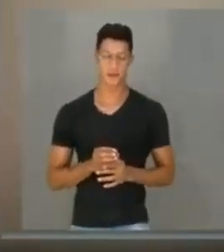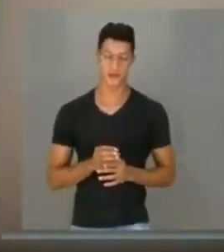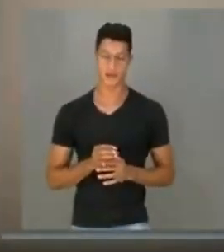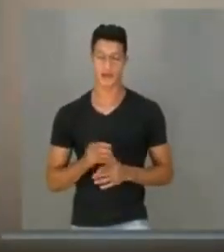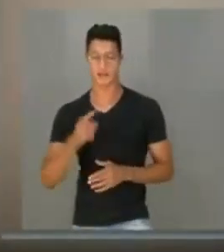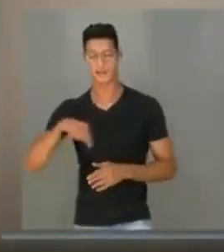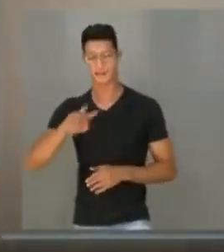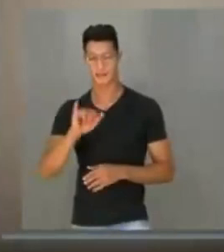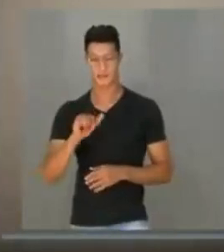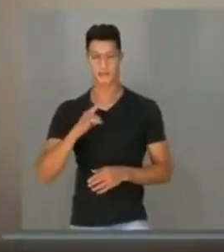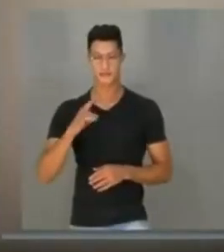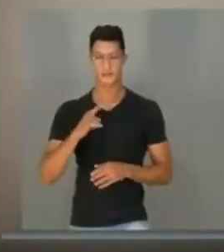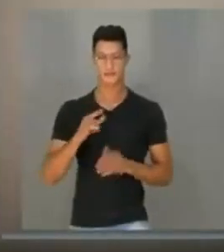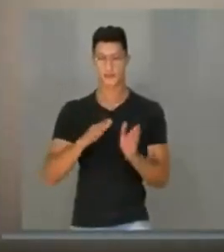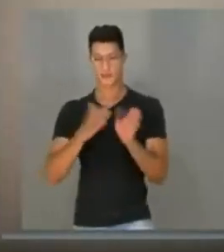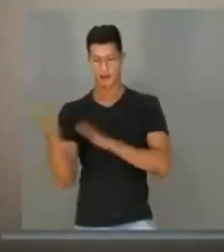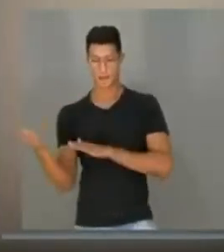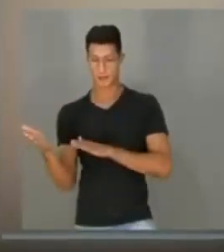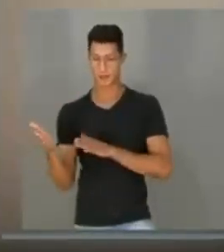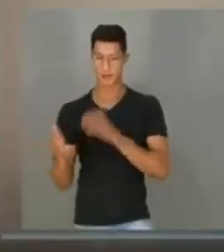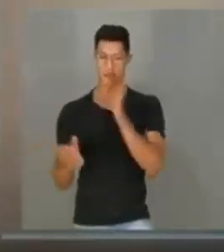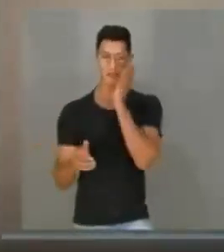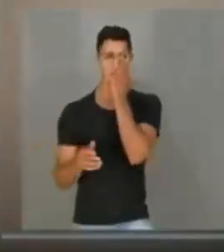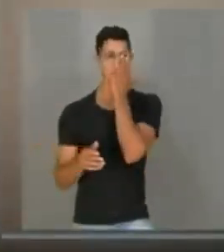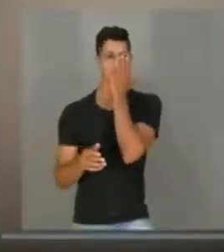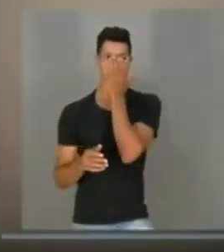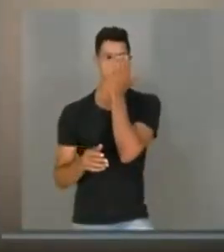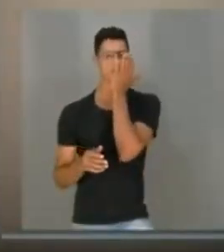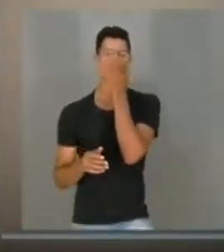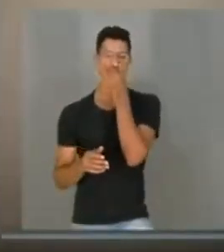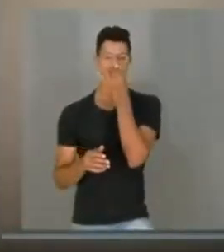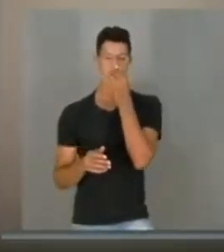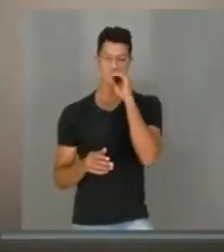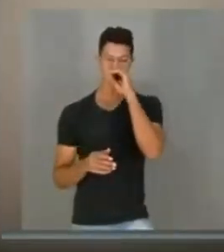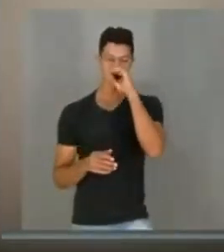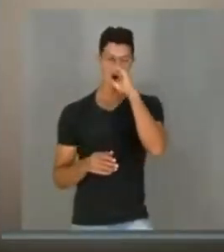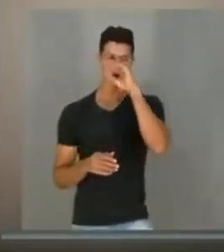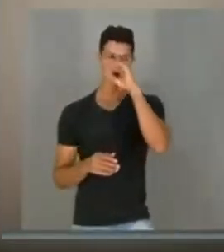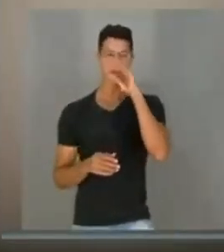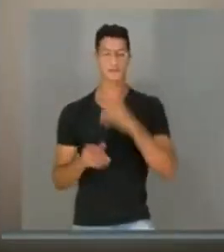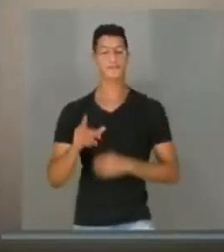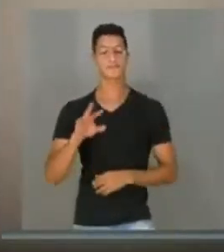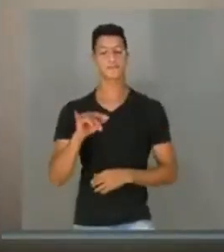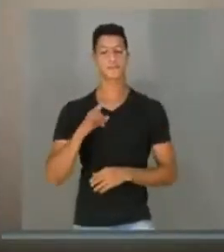aqui, integração de um lado para outro, principalmente se você fez um PhD em